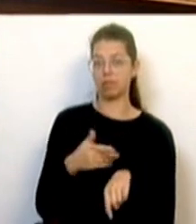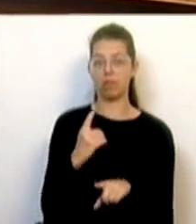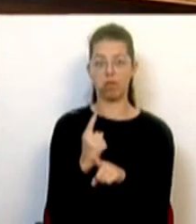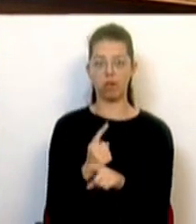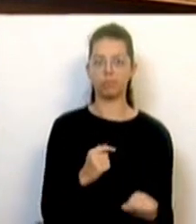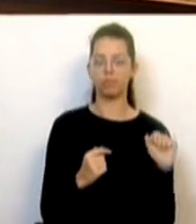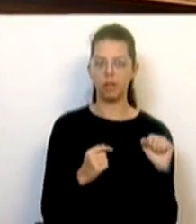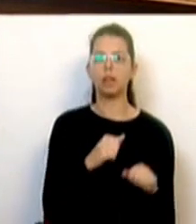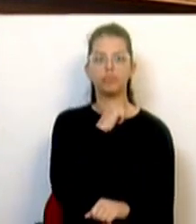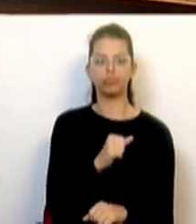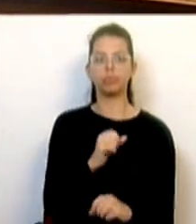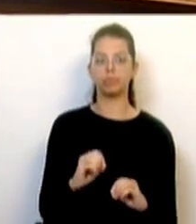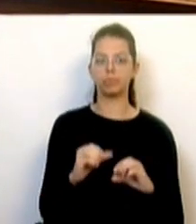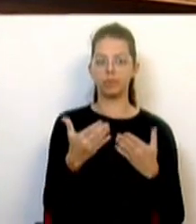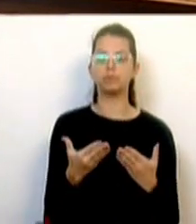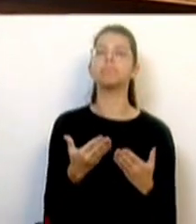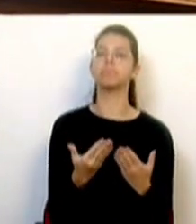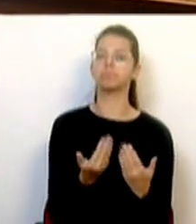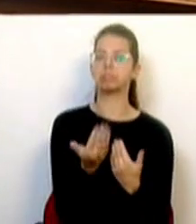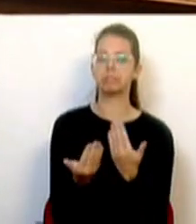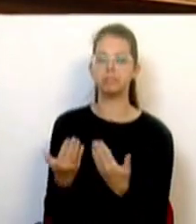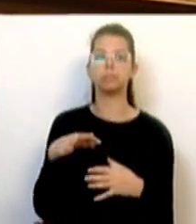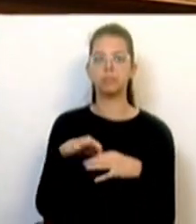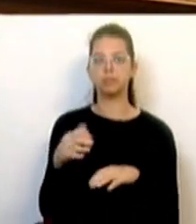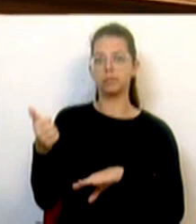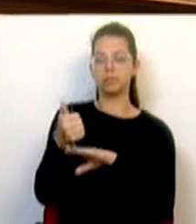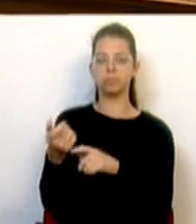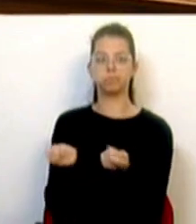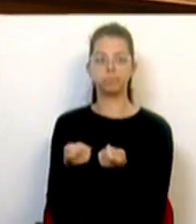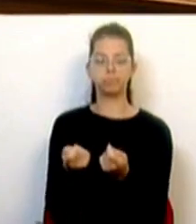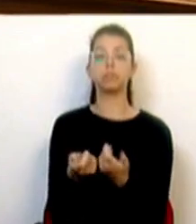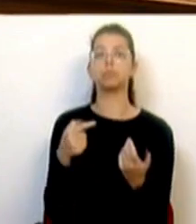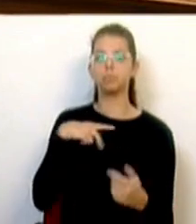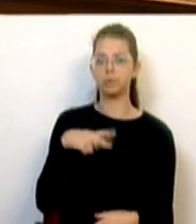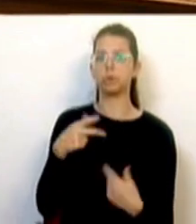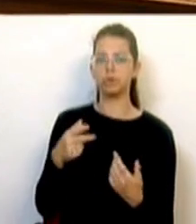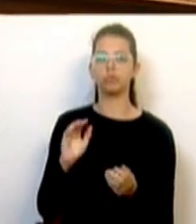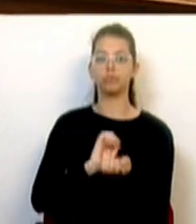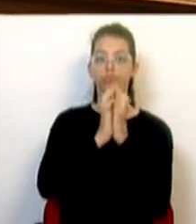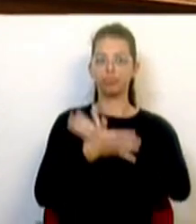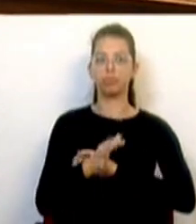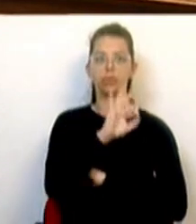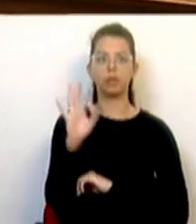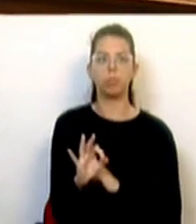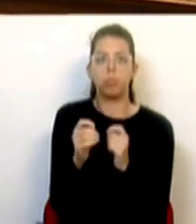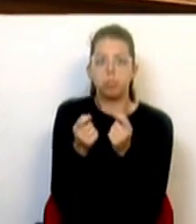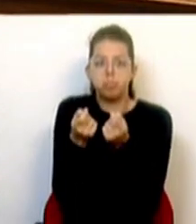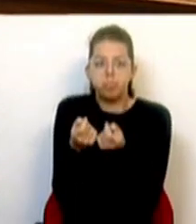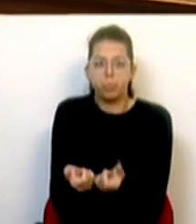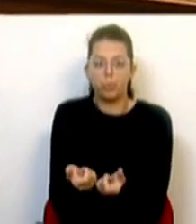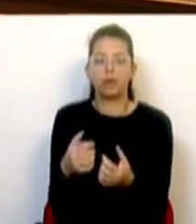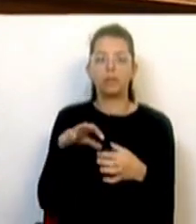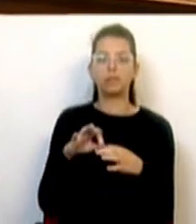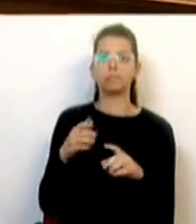licenças para a criação das entidades de gestão. Portugal tem hoje taxas de reciclagem muito baixas face àquilo que é o